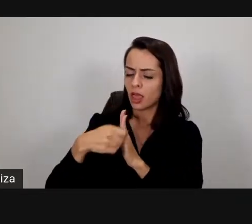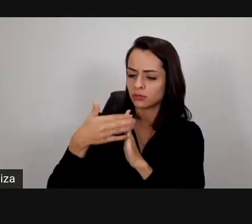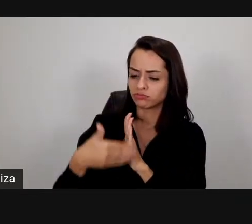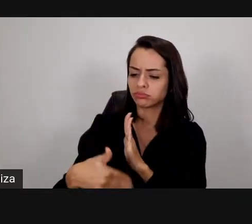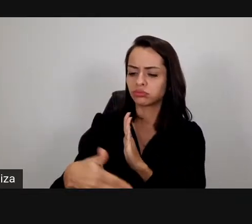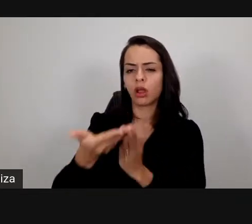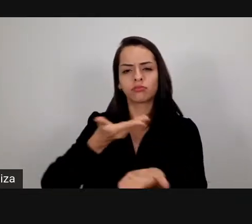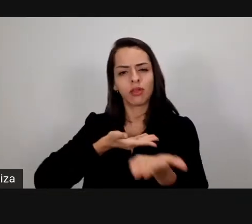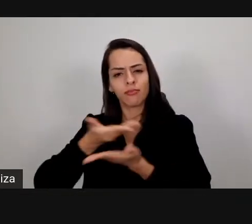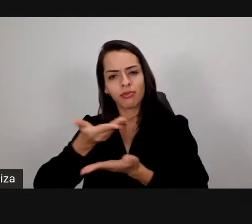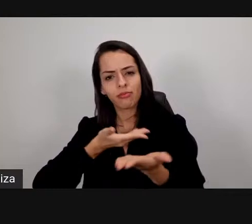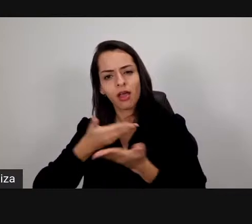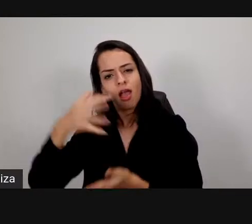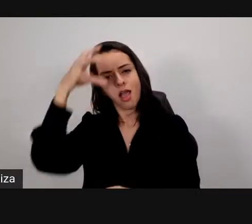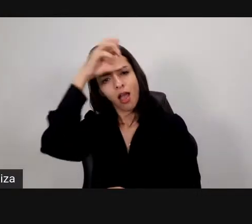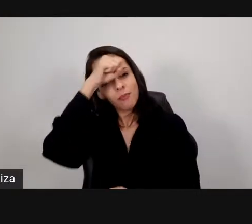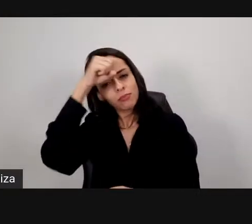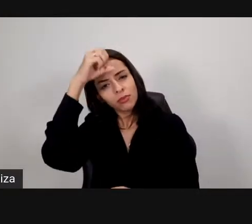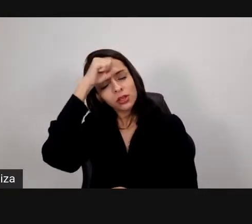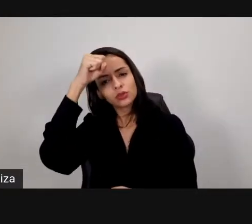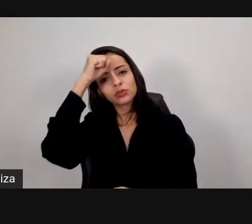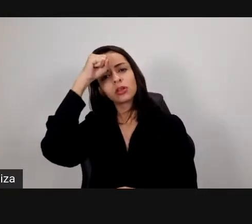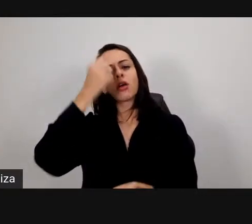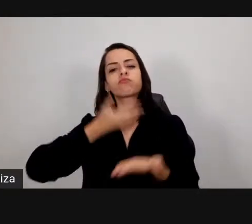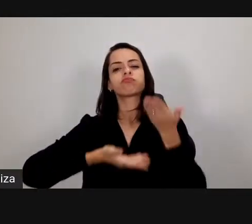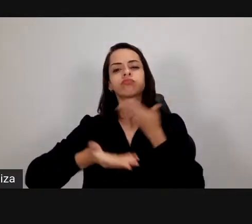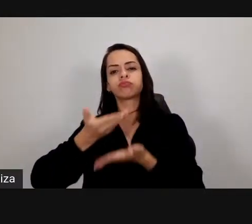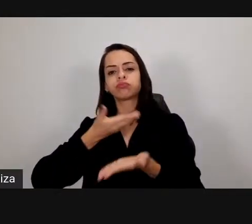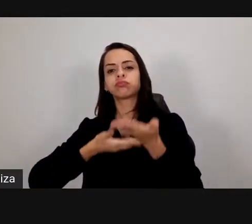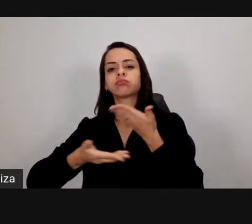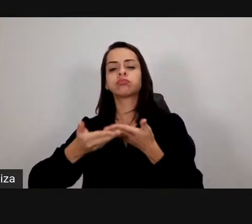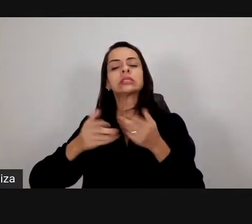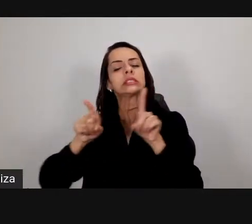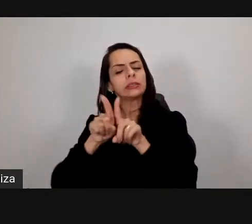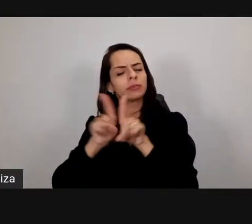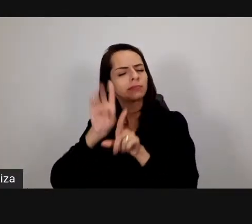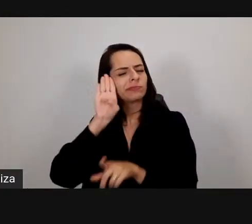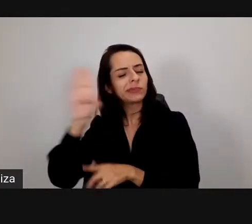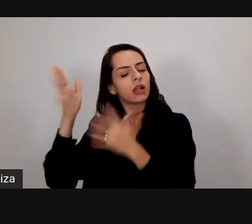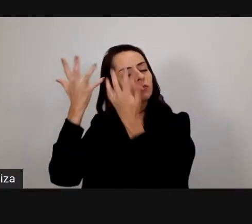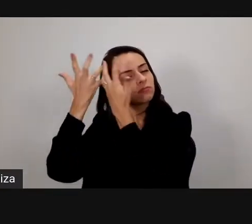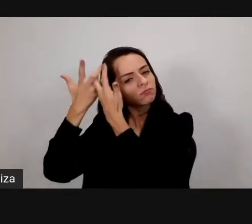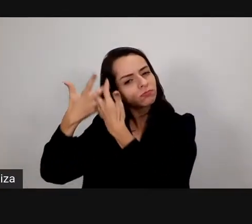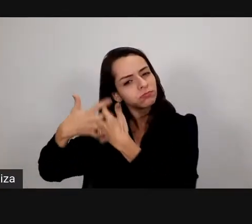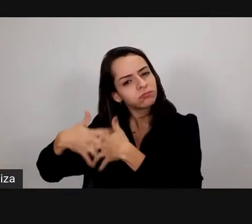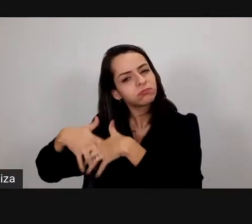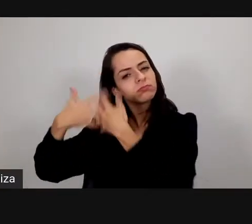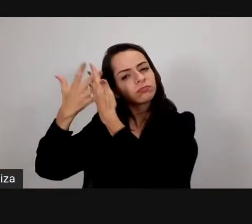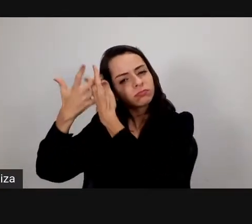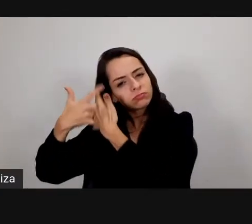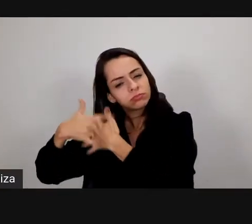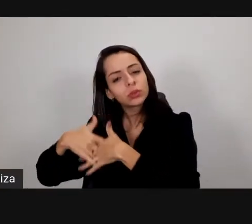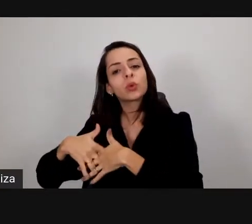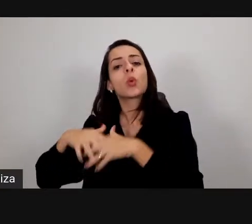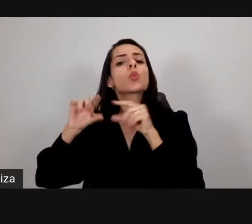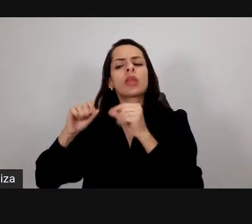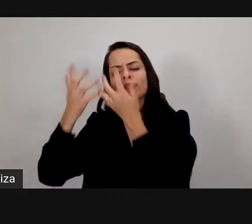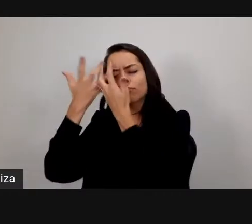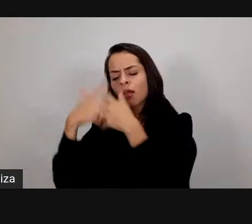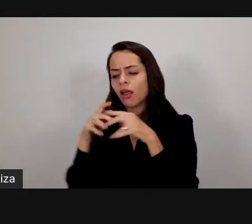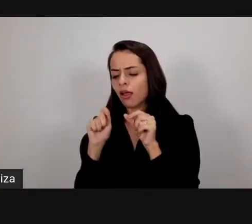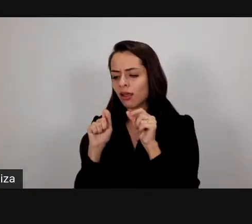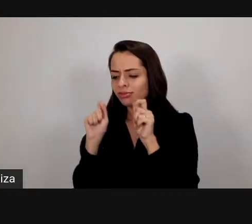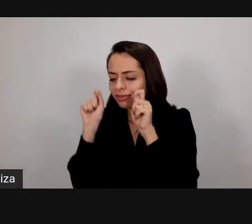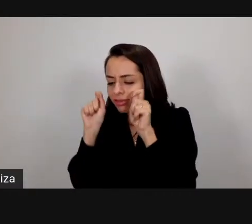aprendizado de partilha mas sobretudo de muita reflexão né reflexão para poder perceber que há caminhos que há